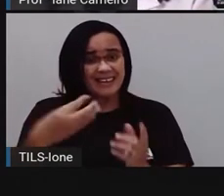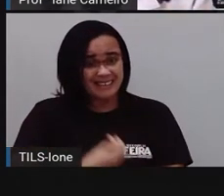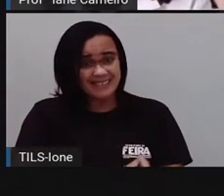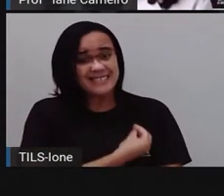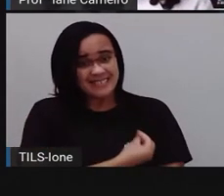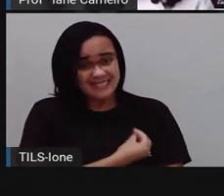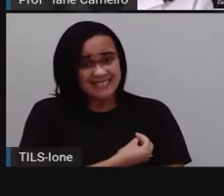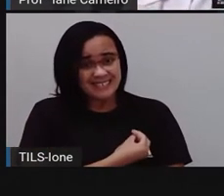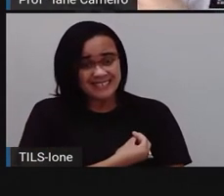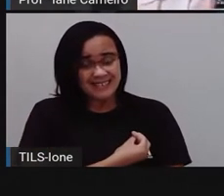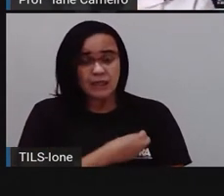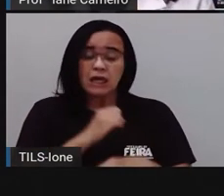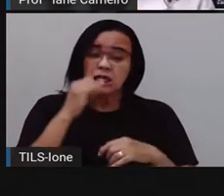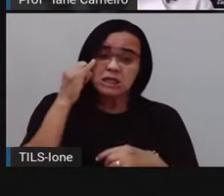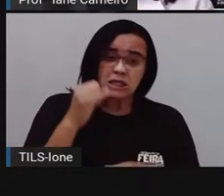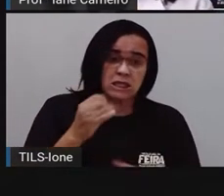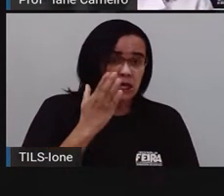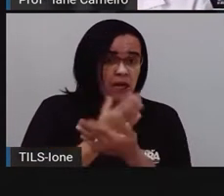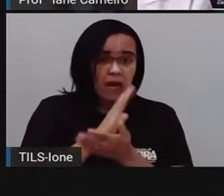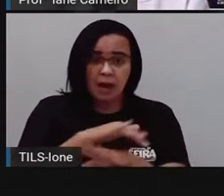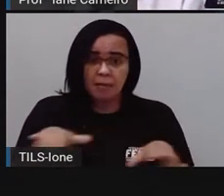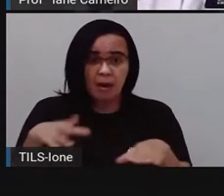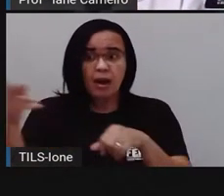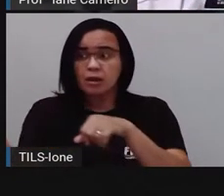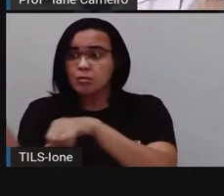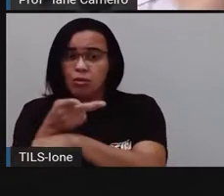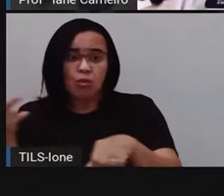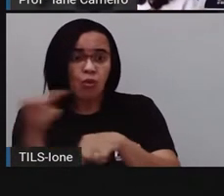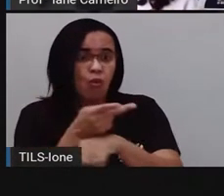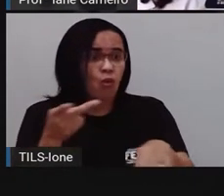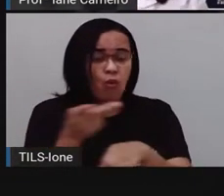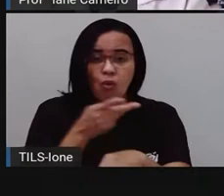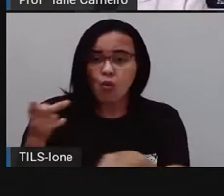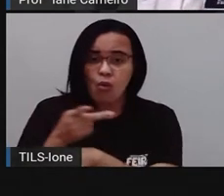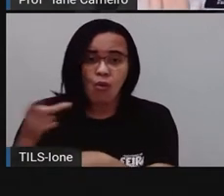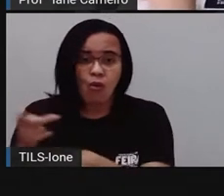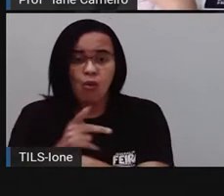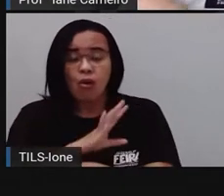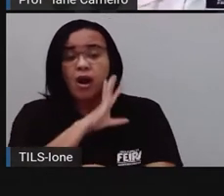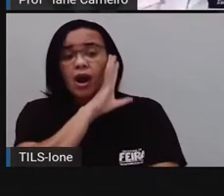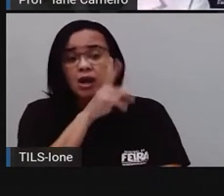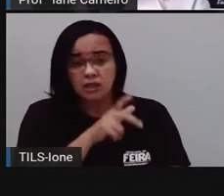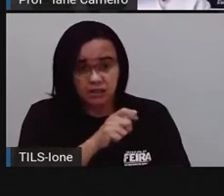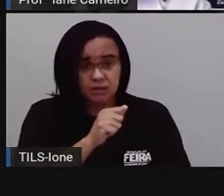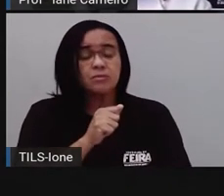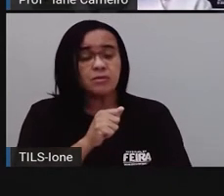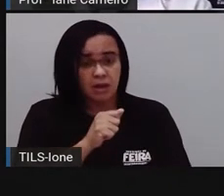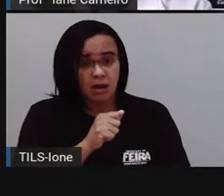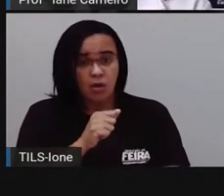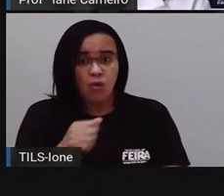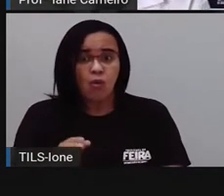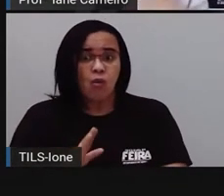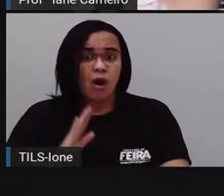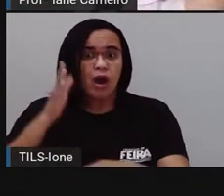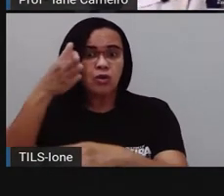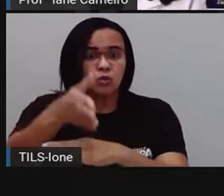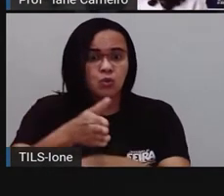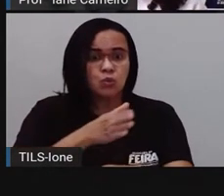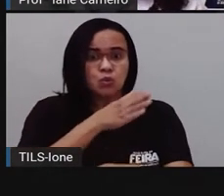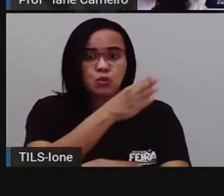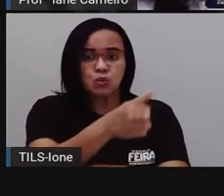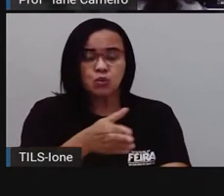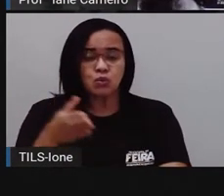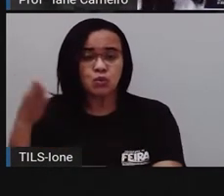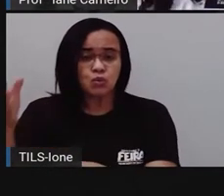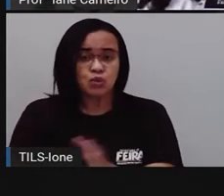sair procurando comida em algum lugar. E acaba que muitos desses animais acabam, ó, vindo para a cidade, né? Para poder se